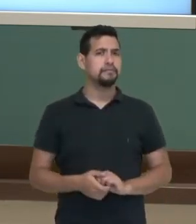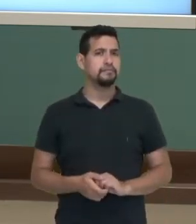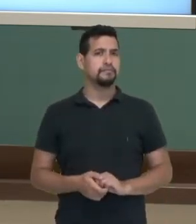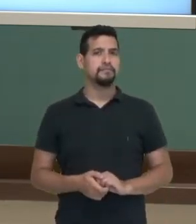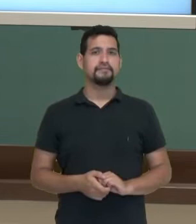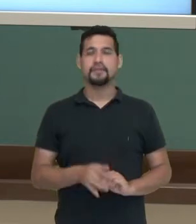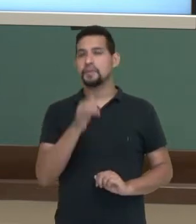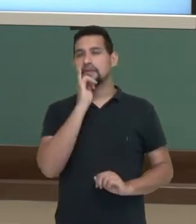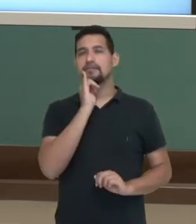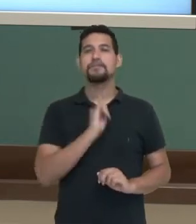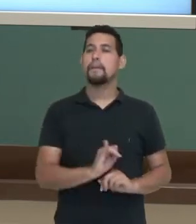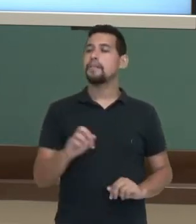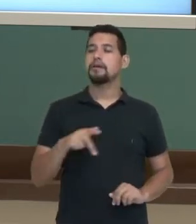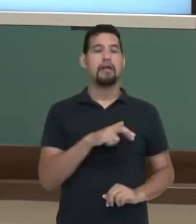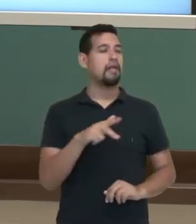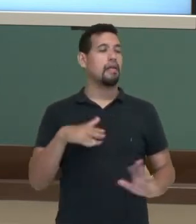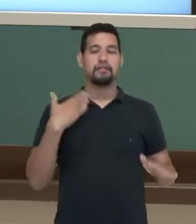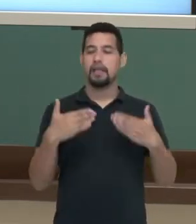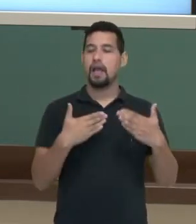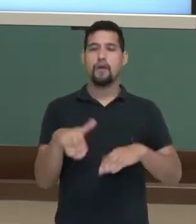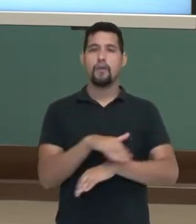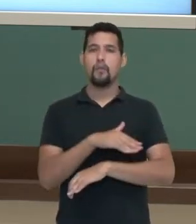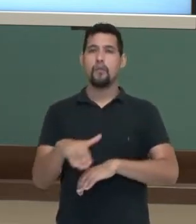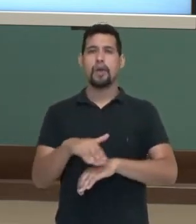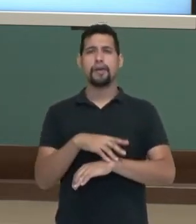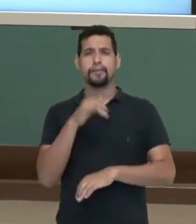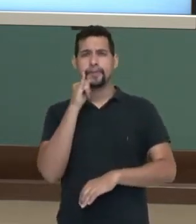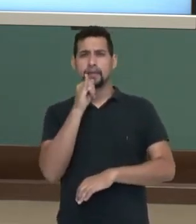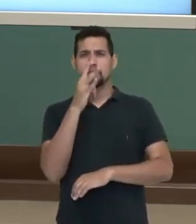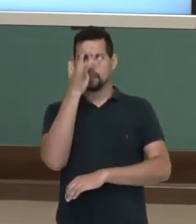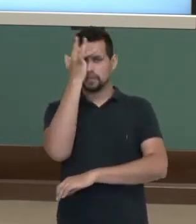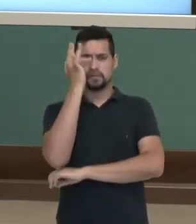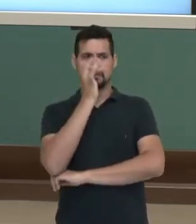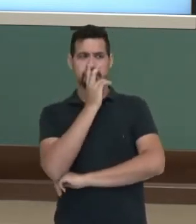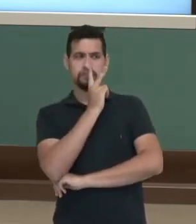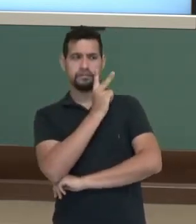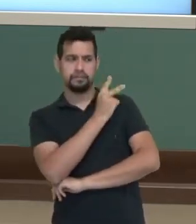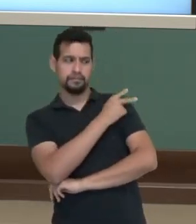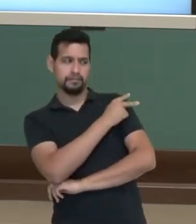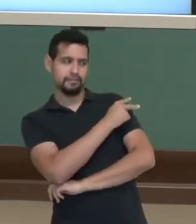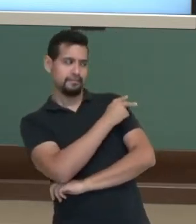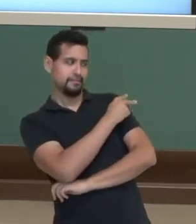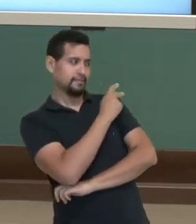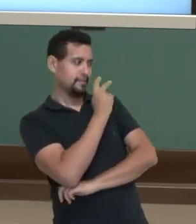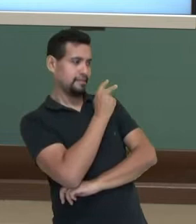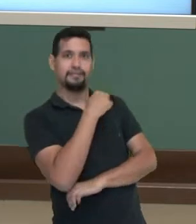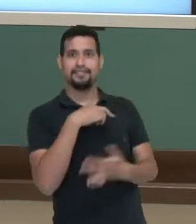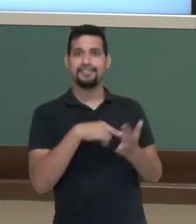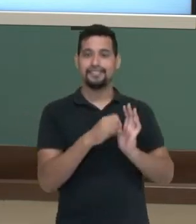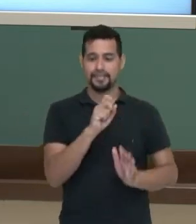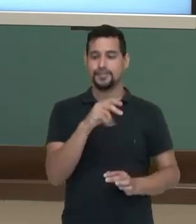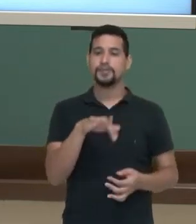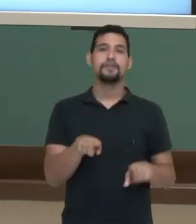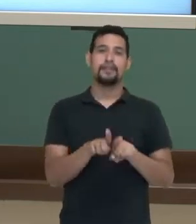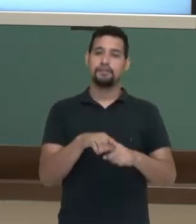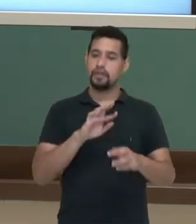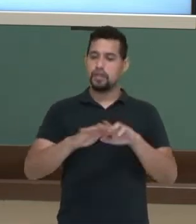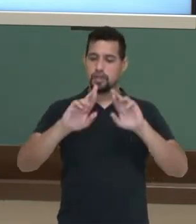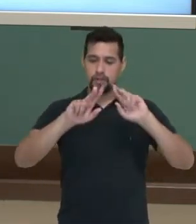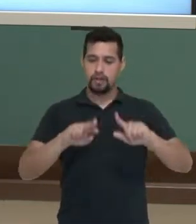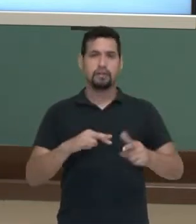Quando você está andando na rua e parece que tem alguém te seguindo e é a sua sombra? As sombras dos objetos?